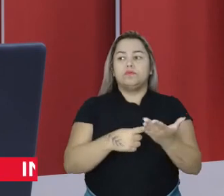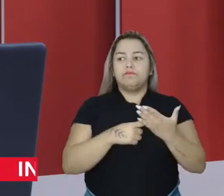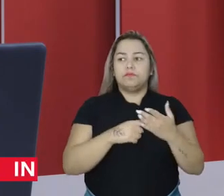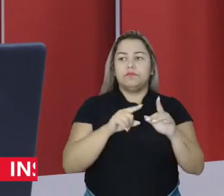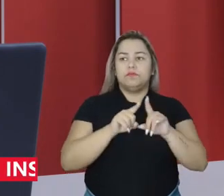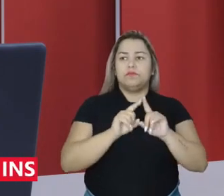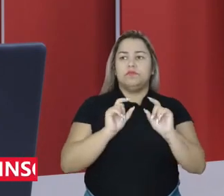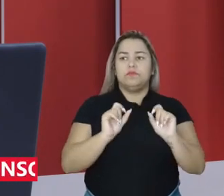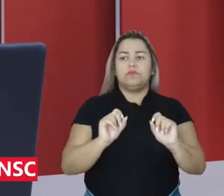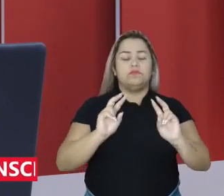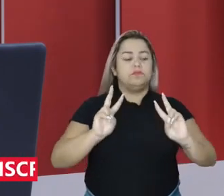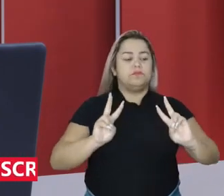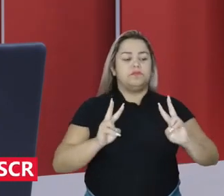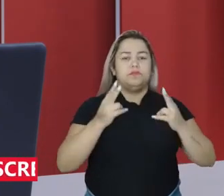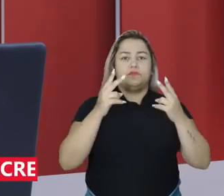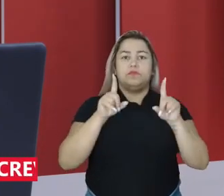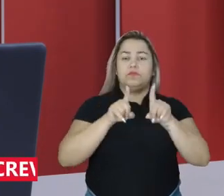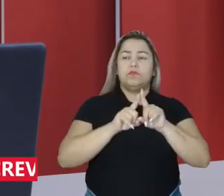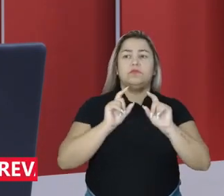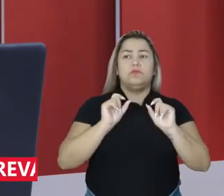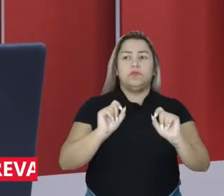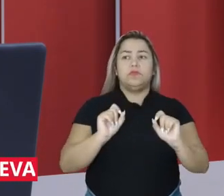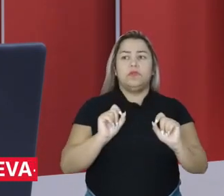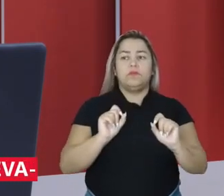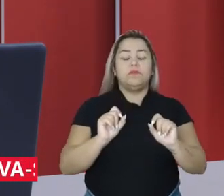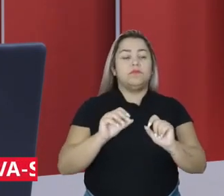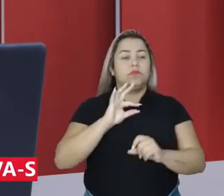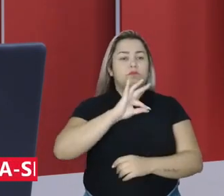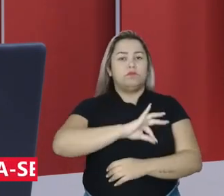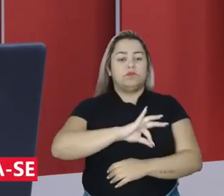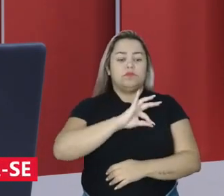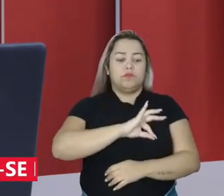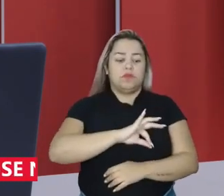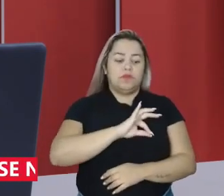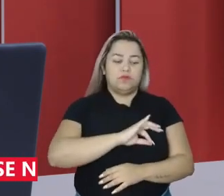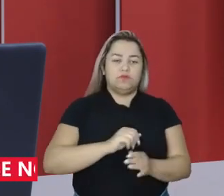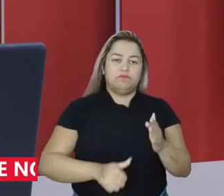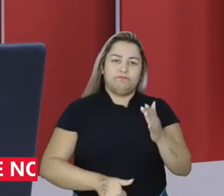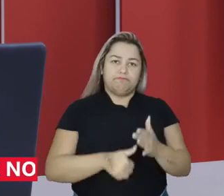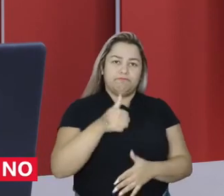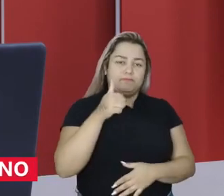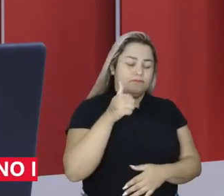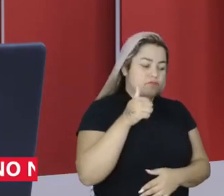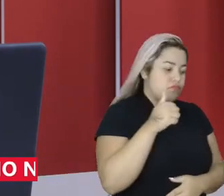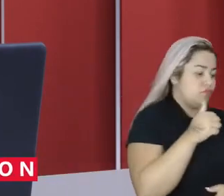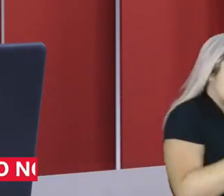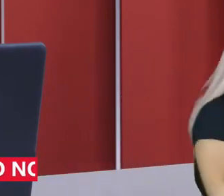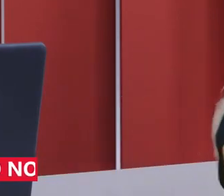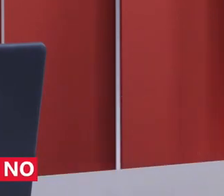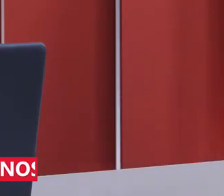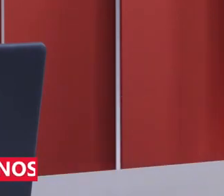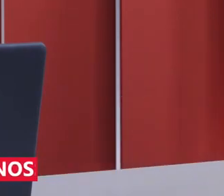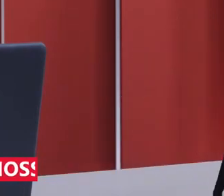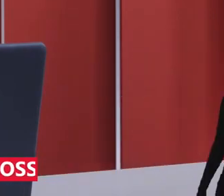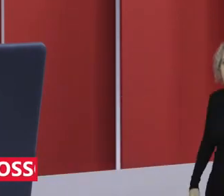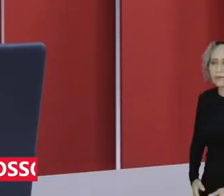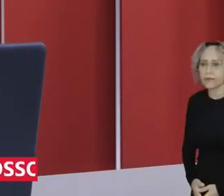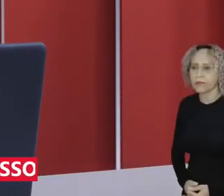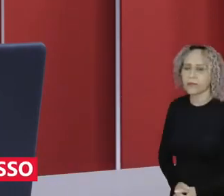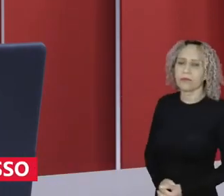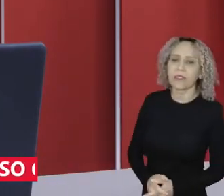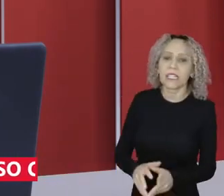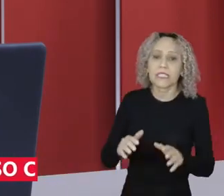falar hoje de valorização ainda do salário mínimo, do 1º de maio. Então, vocês fiquem com a gente aqui. O Arilson